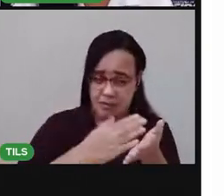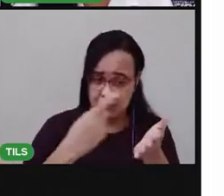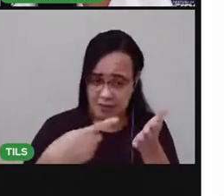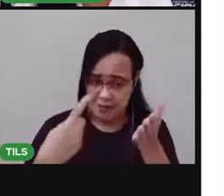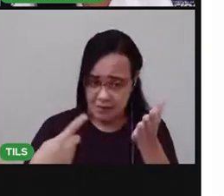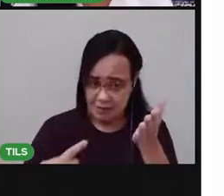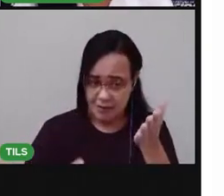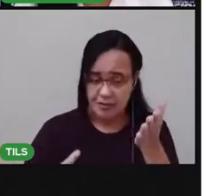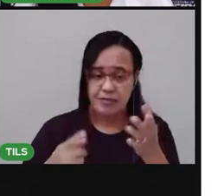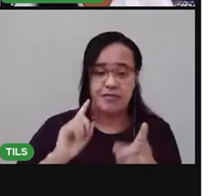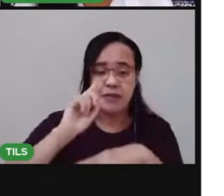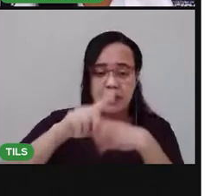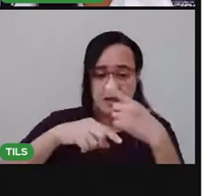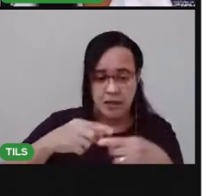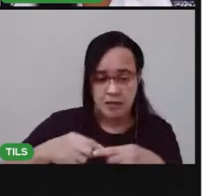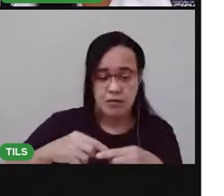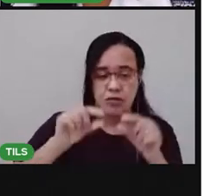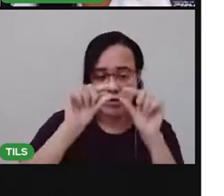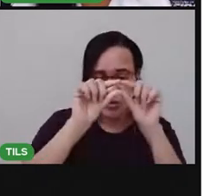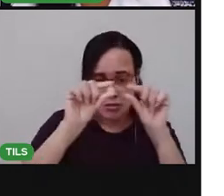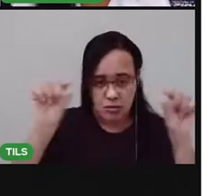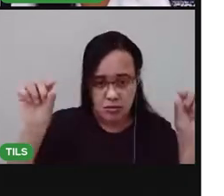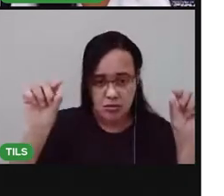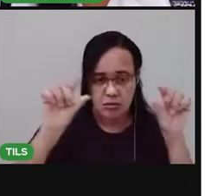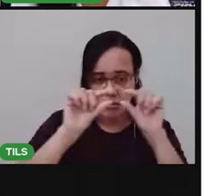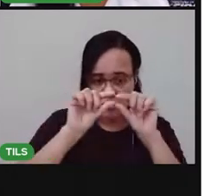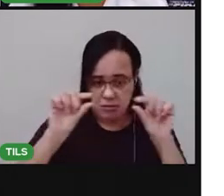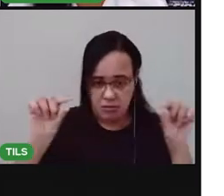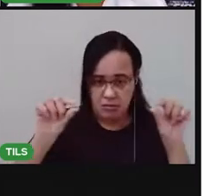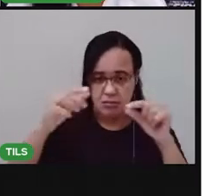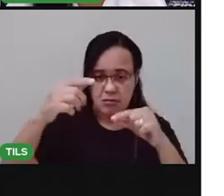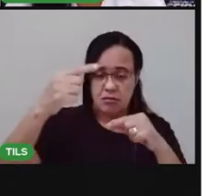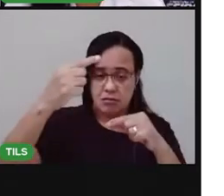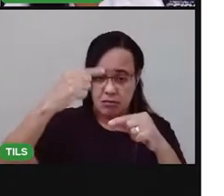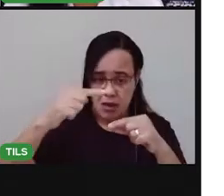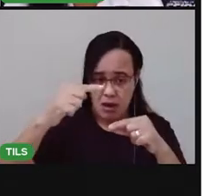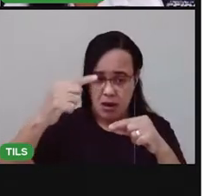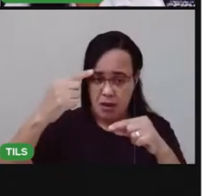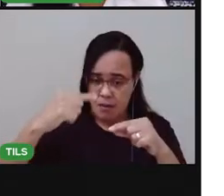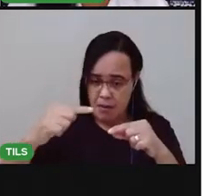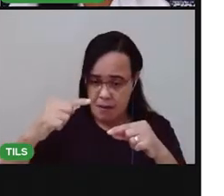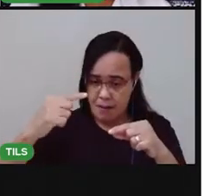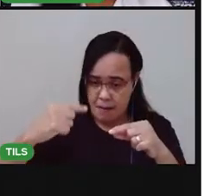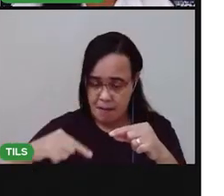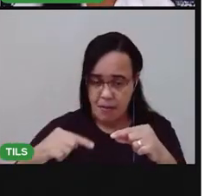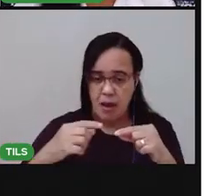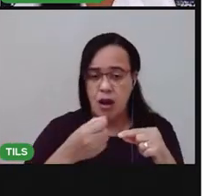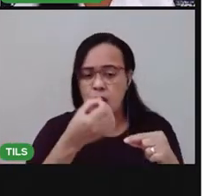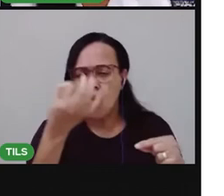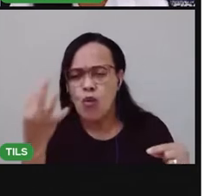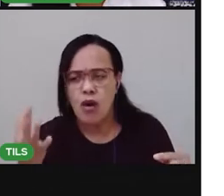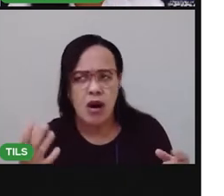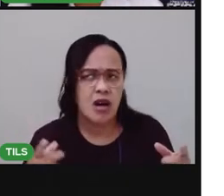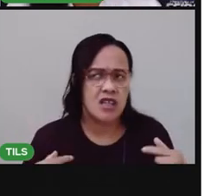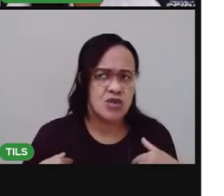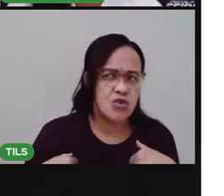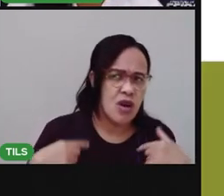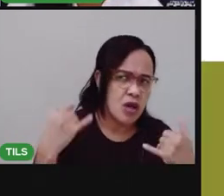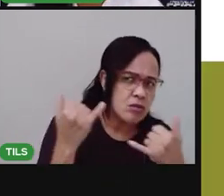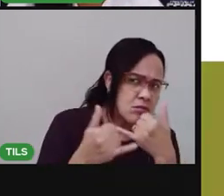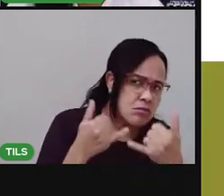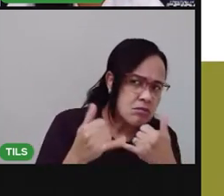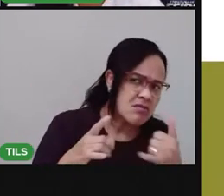embaixo, uma linha embaixo da outra. Você vai colocar a quantidade do brinquedo. E o nome desse